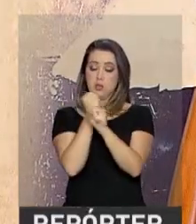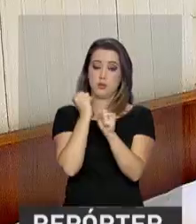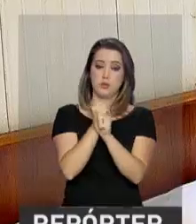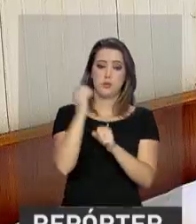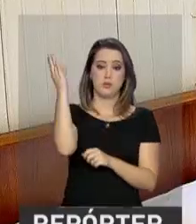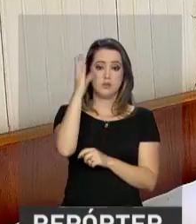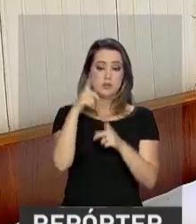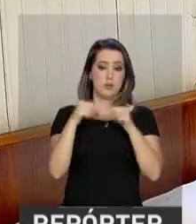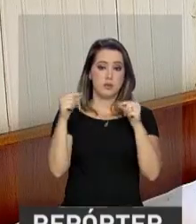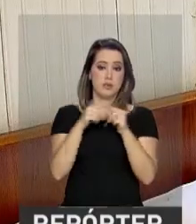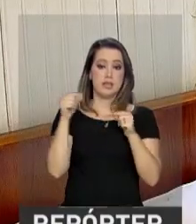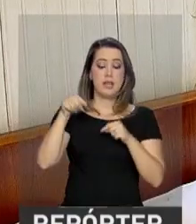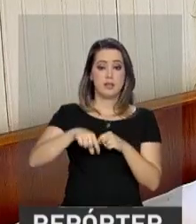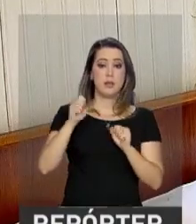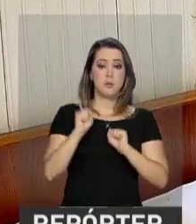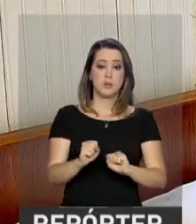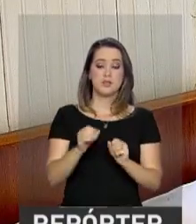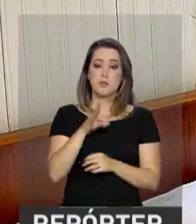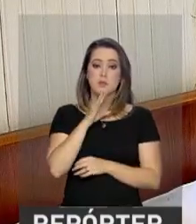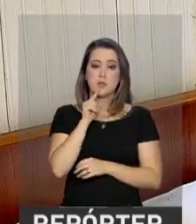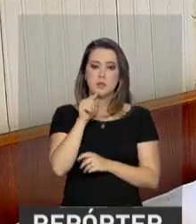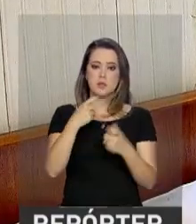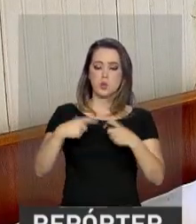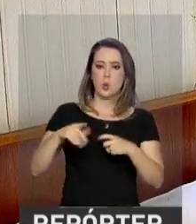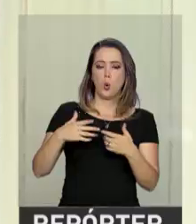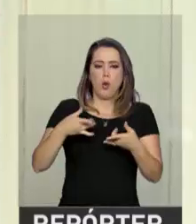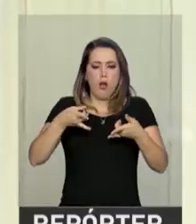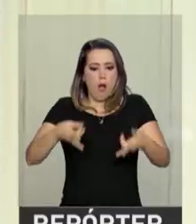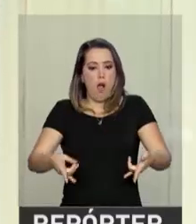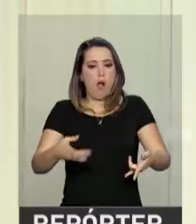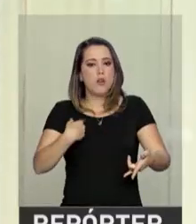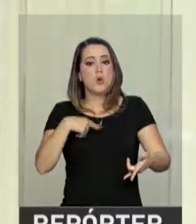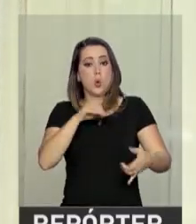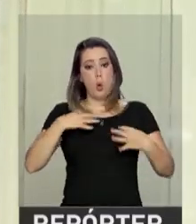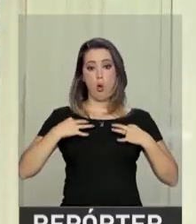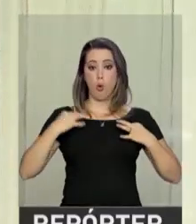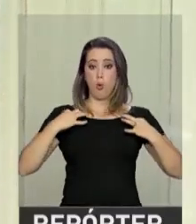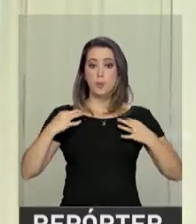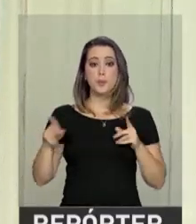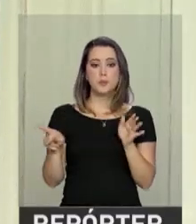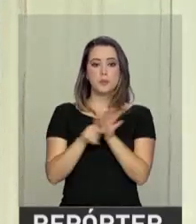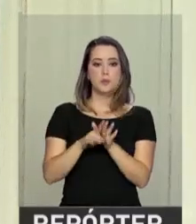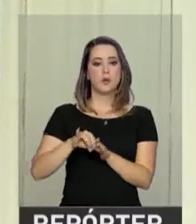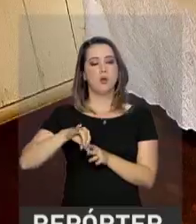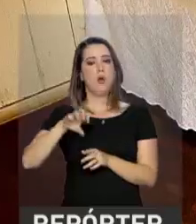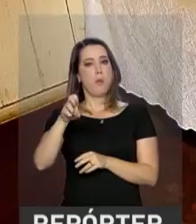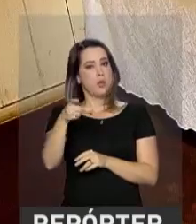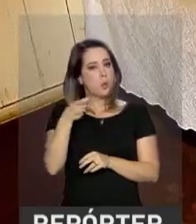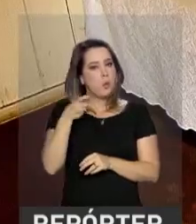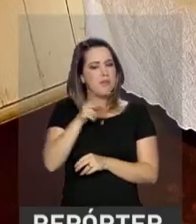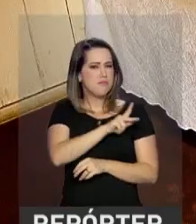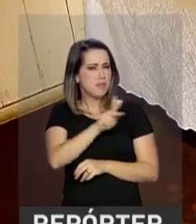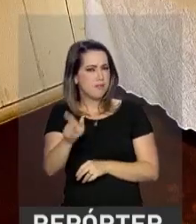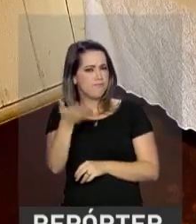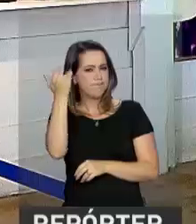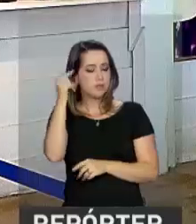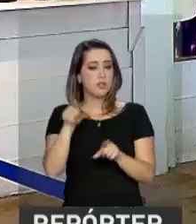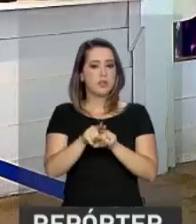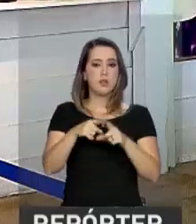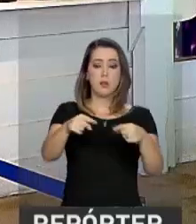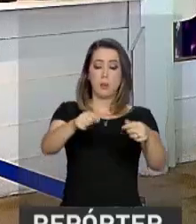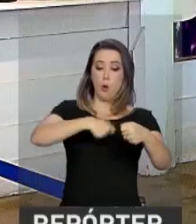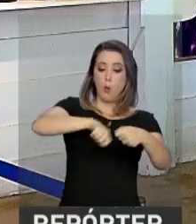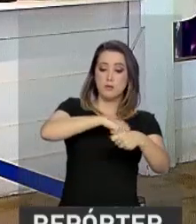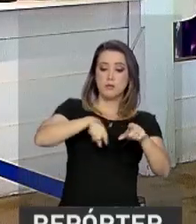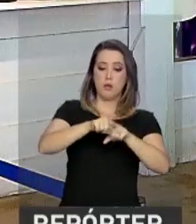Brasília. Aqui é possível conhecer a suíte presidencial com pijama que era usado pelo ex-presidente. Tem também os quartos e a